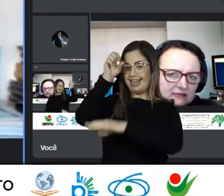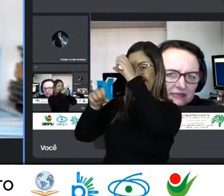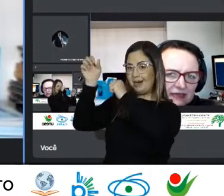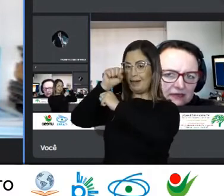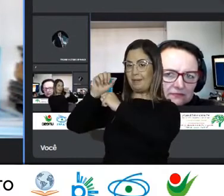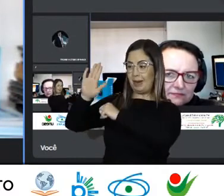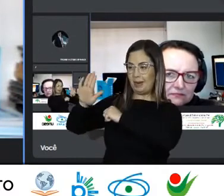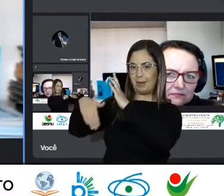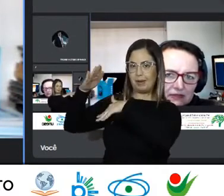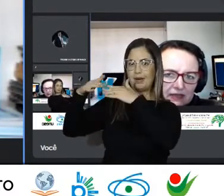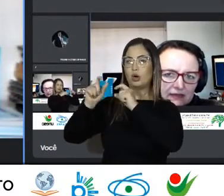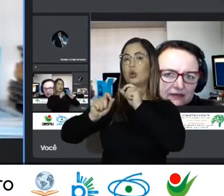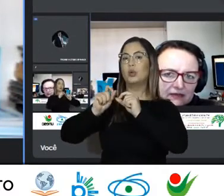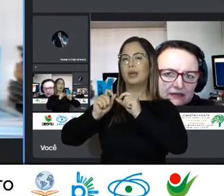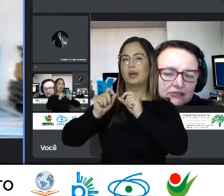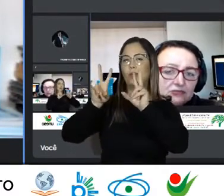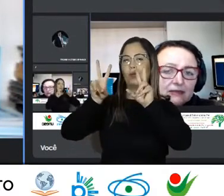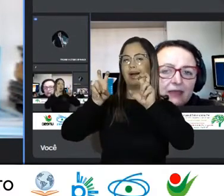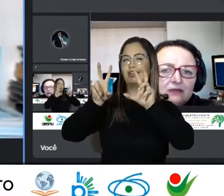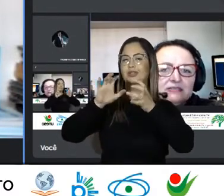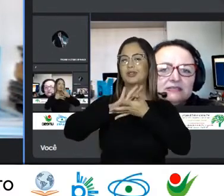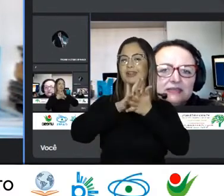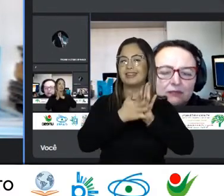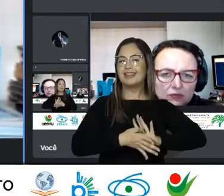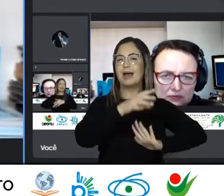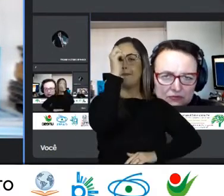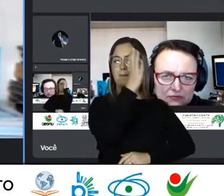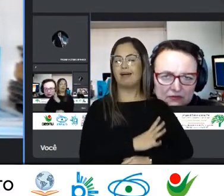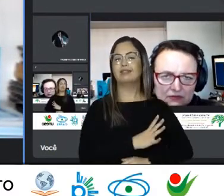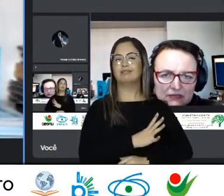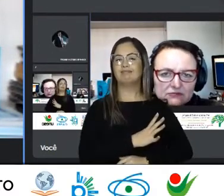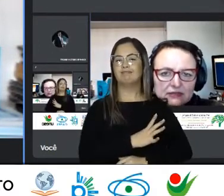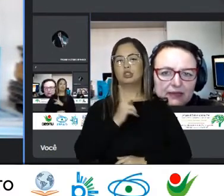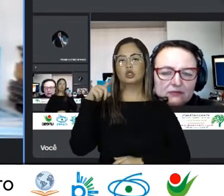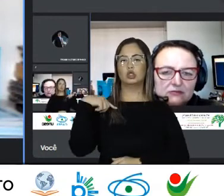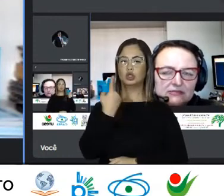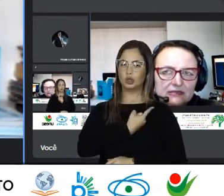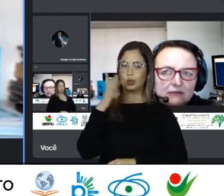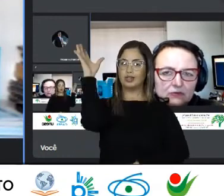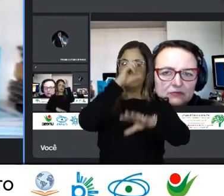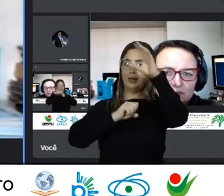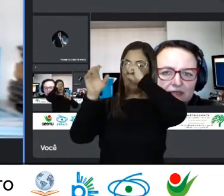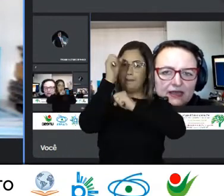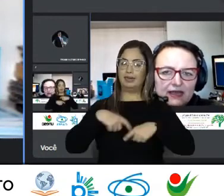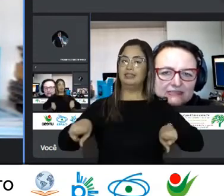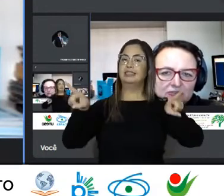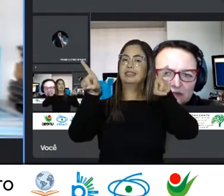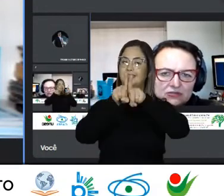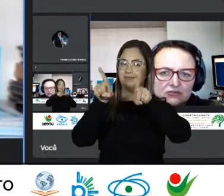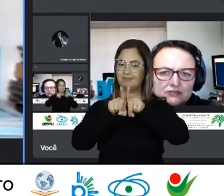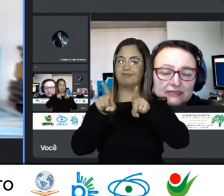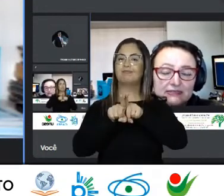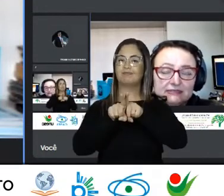tipo de racismo Brasileiro Né E isso também Nos ensina muito Isso também Nos ensina muito Porque